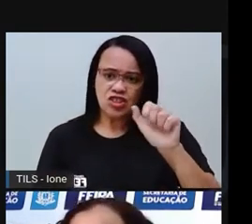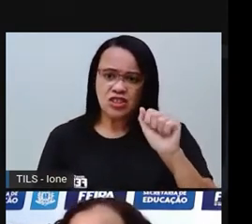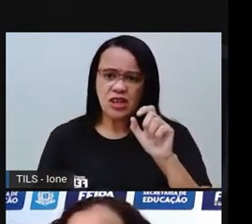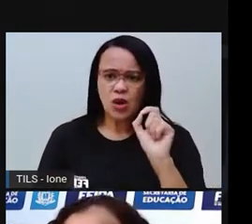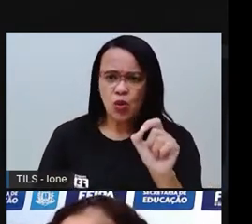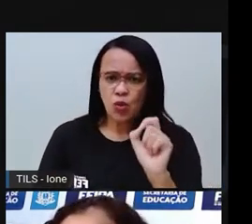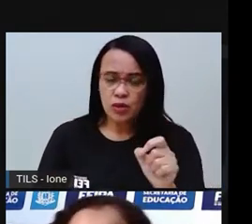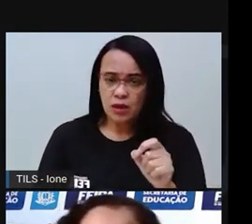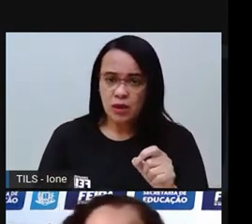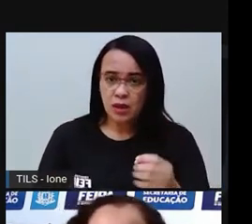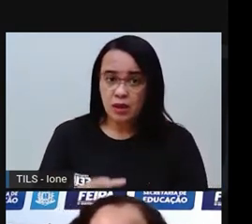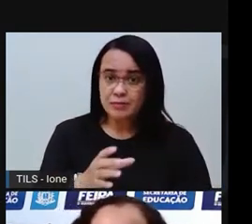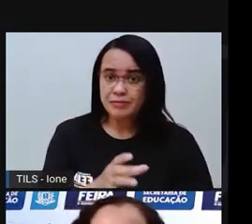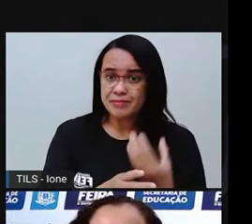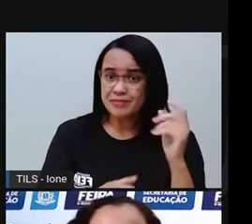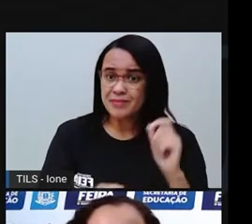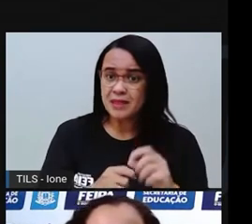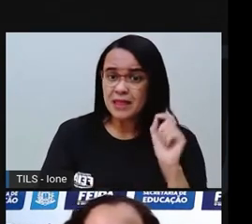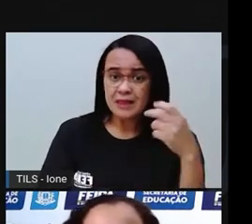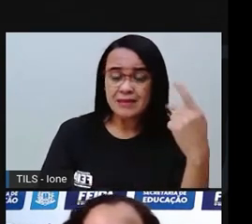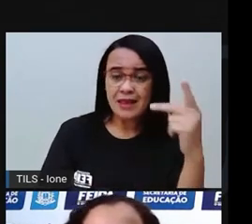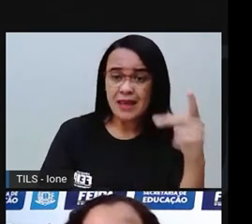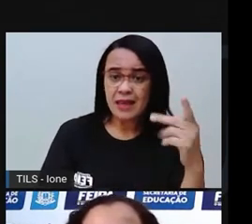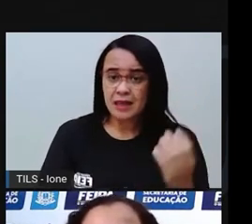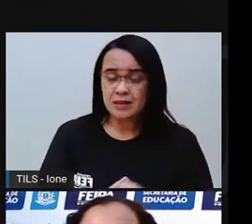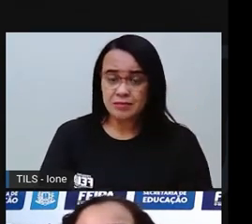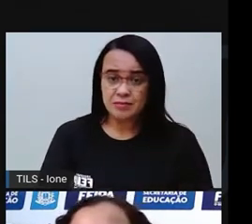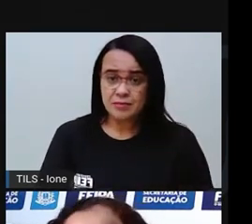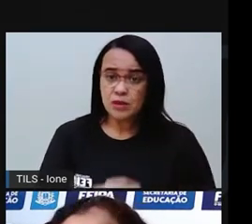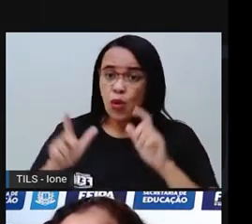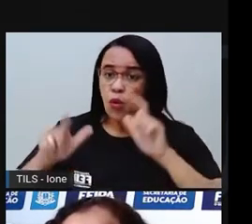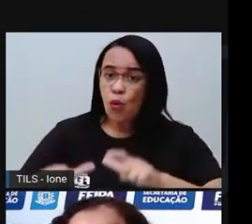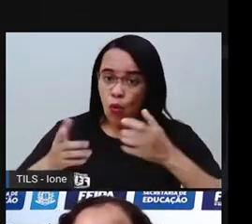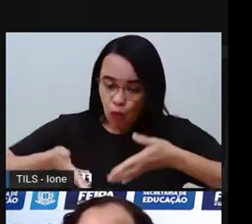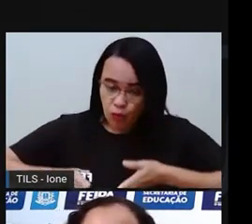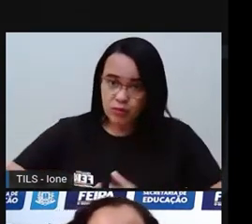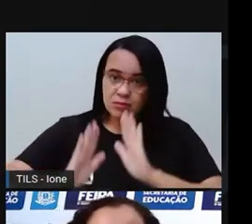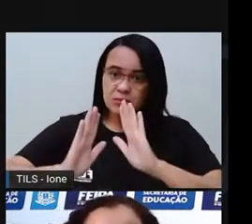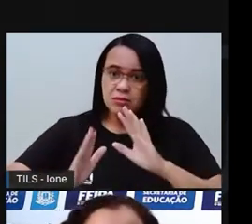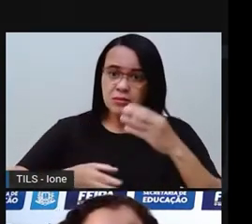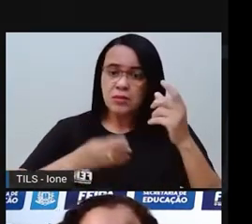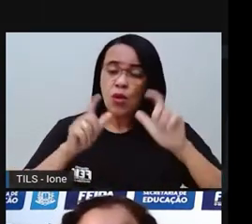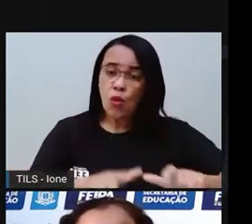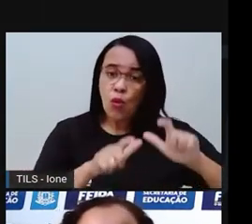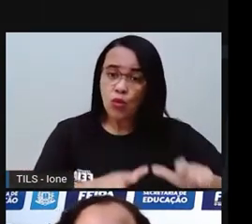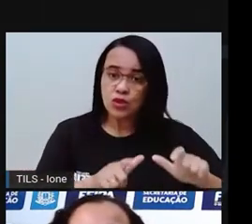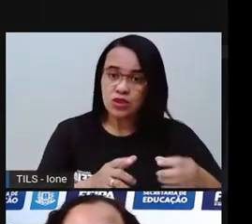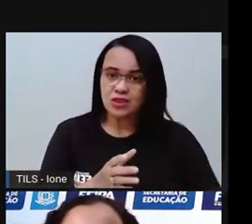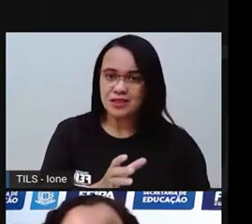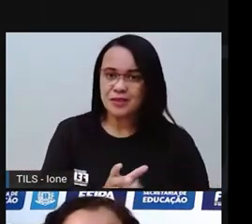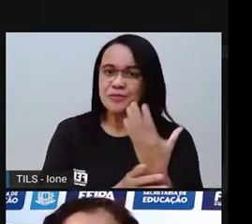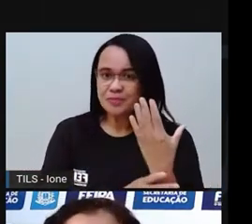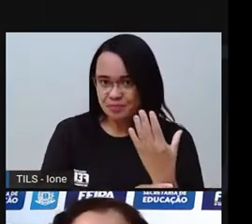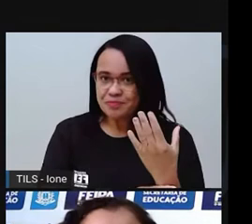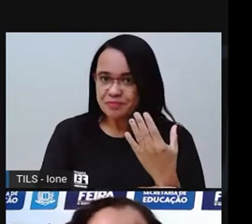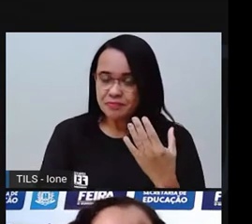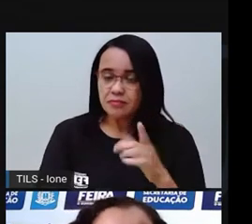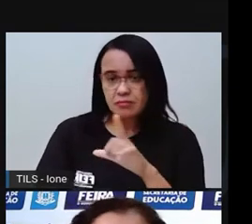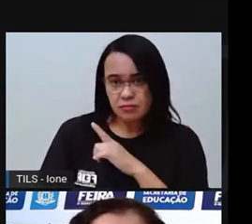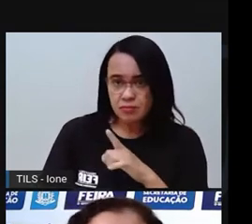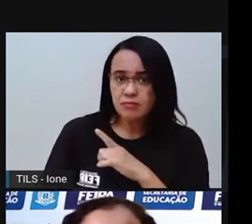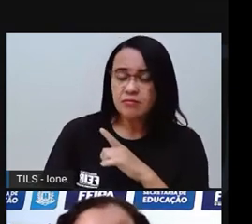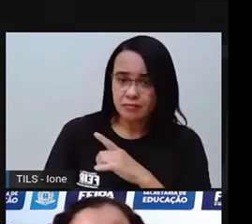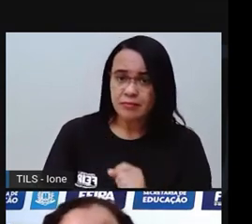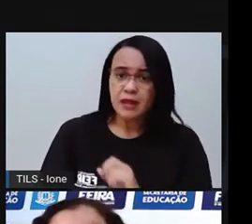origem daquela pessoa, né? É a raça de onde aquela pessoa surgiu, né? Então, a gente tem aqui a etnia